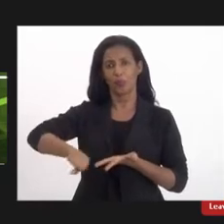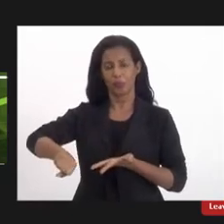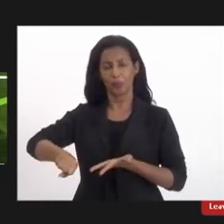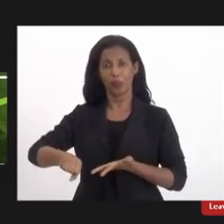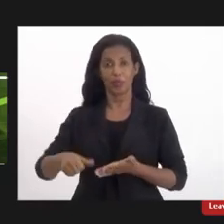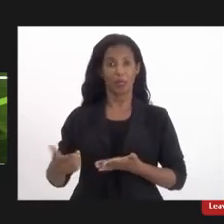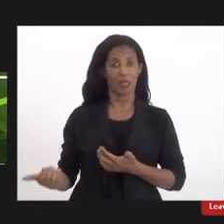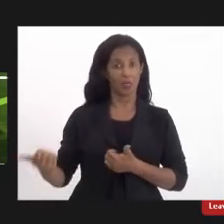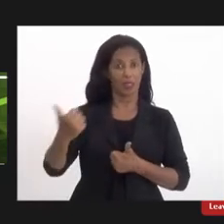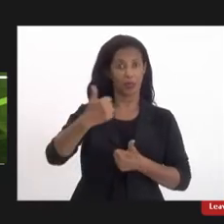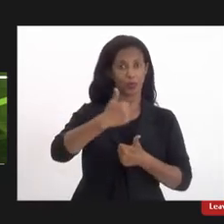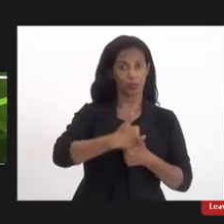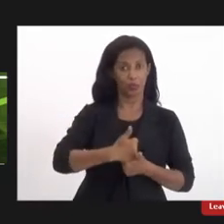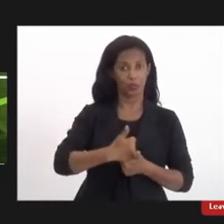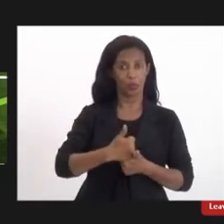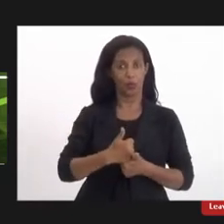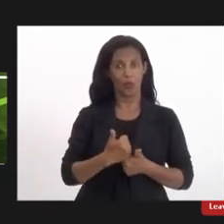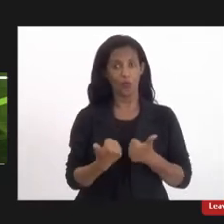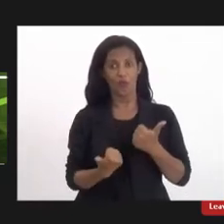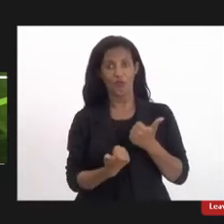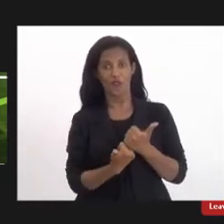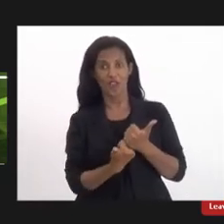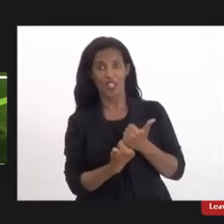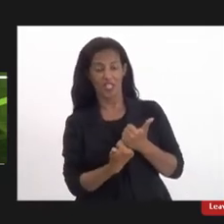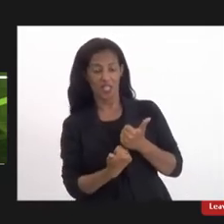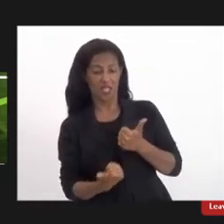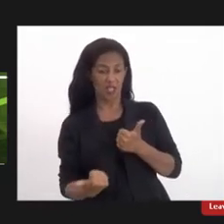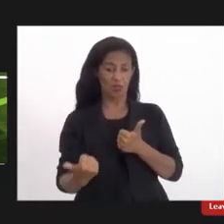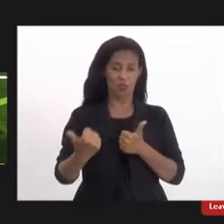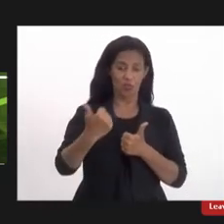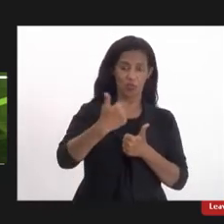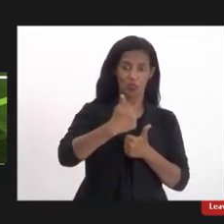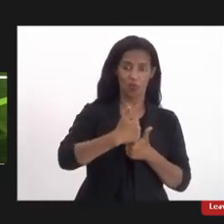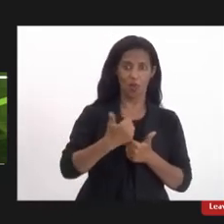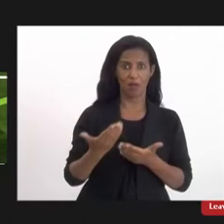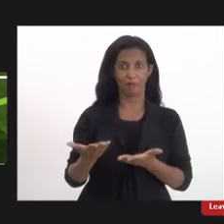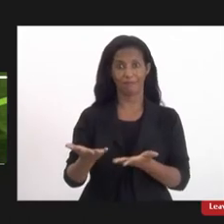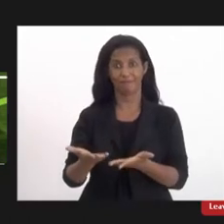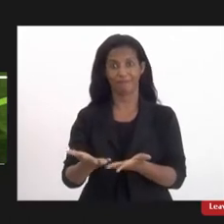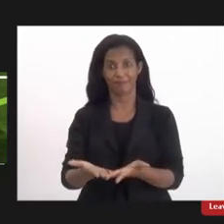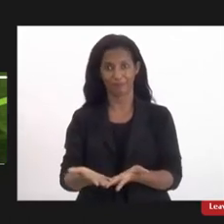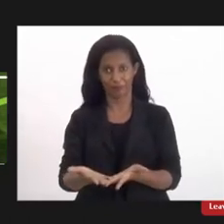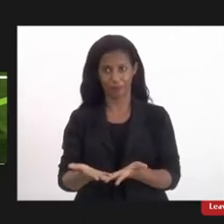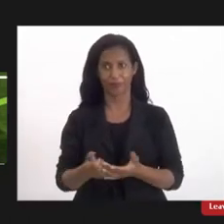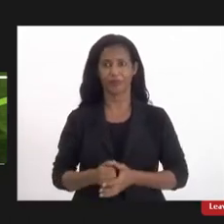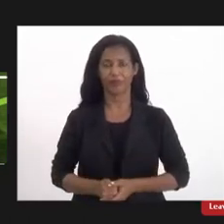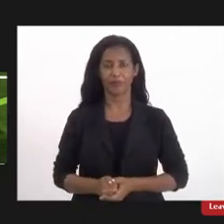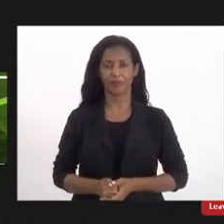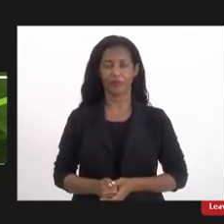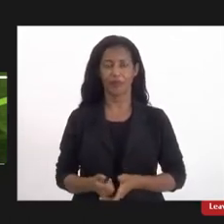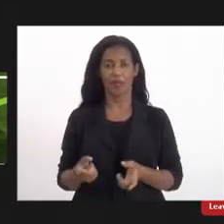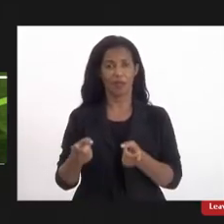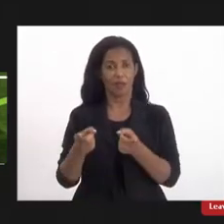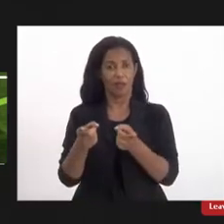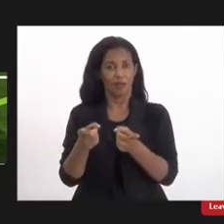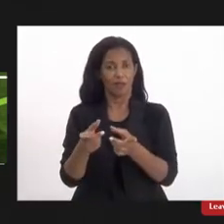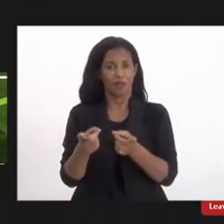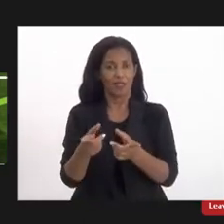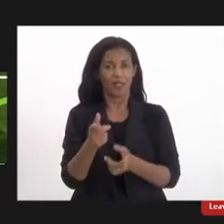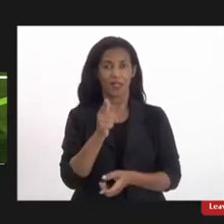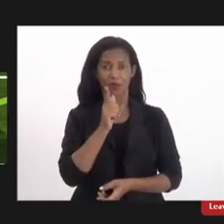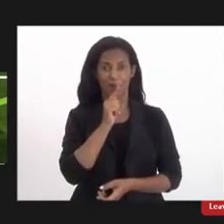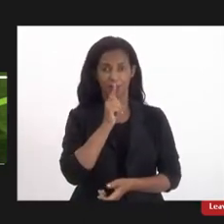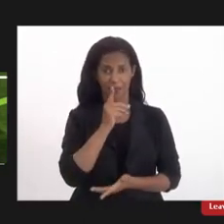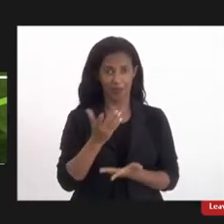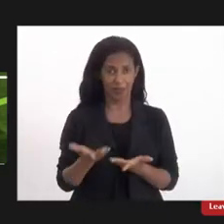seu vice, que está aí, né? Vendeu a nossa água,